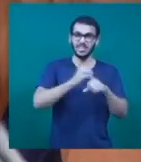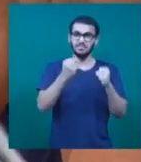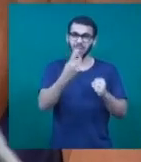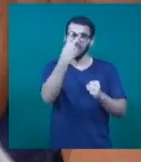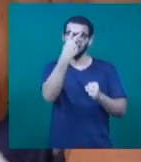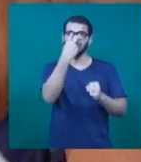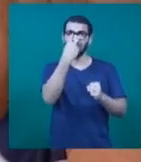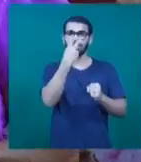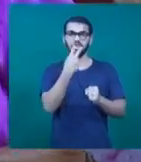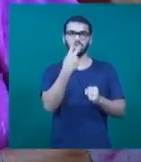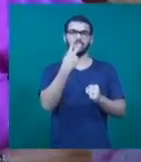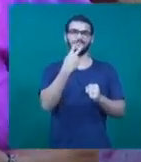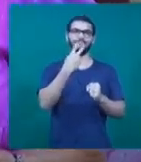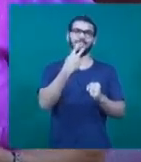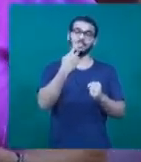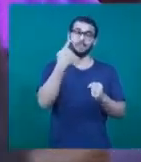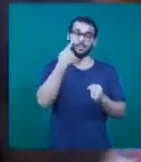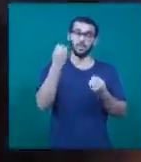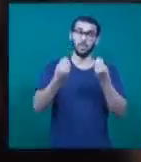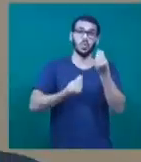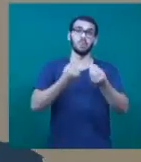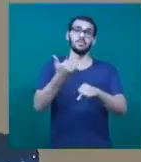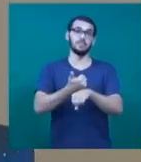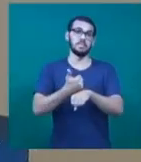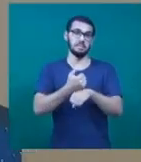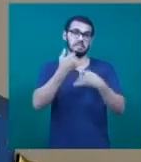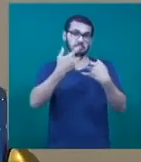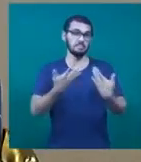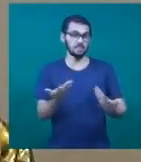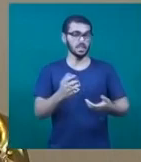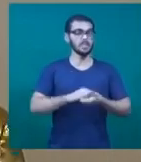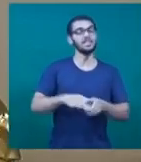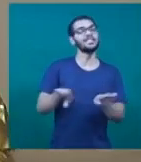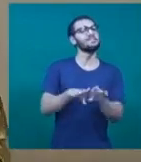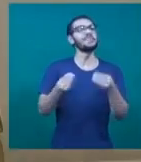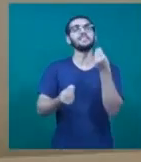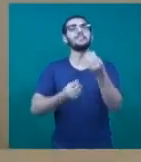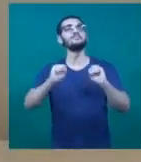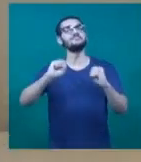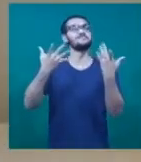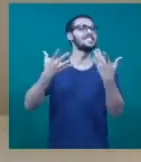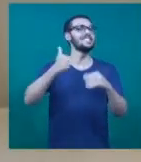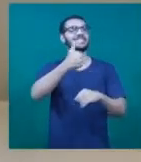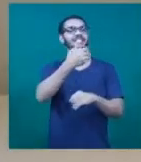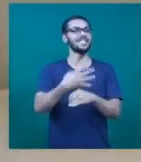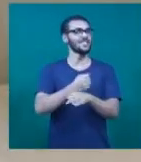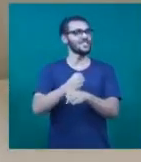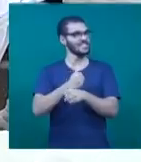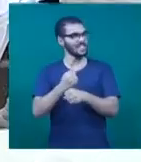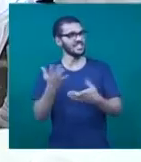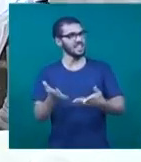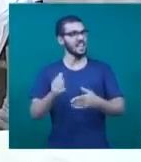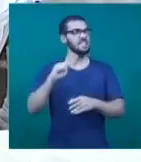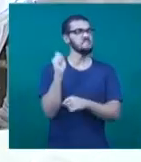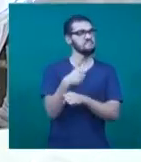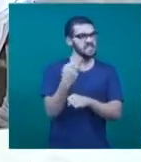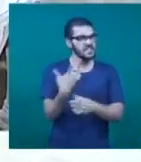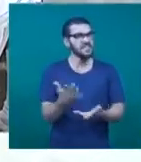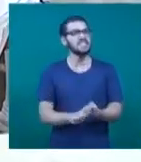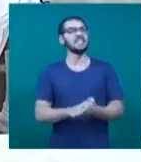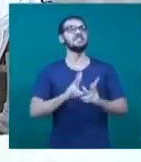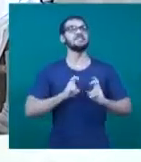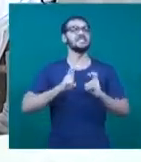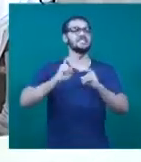Atenção ao que diz os especialistas. Você vai ver como foi a comemoração dos 14 anos da Associação do Câncer de